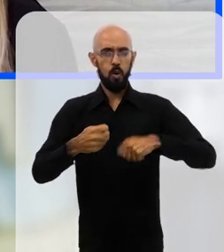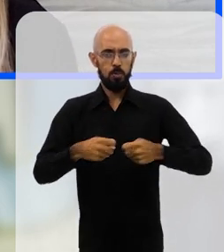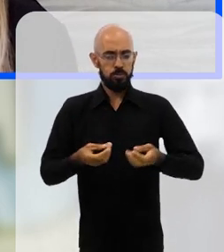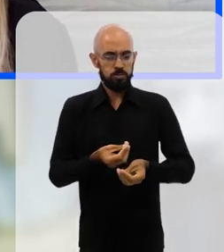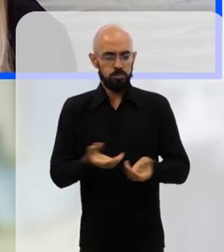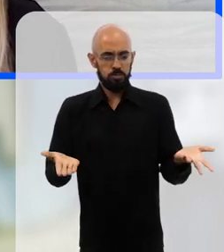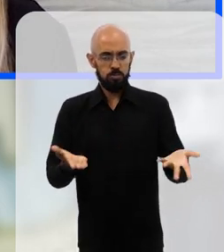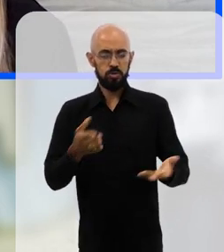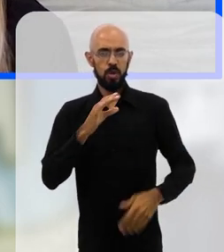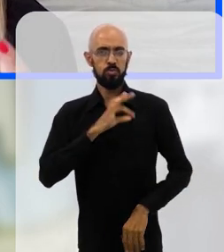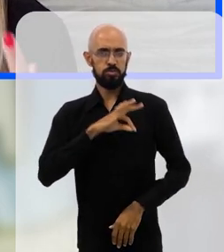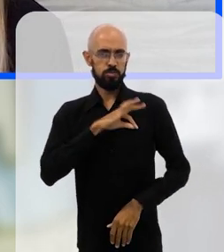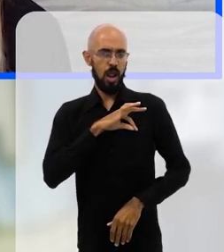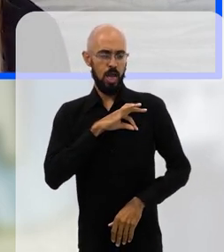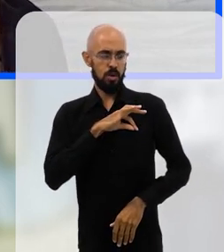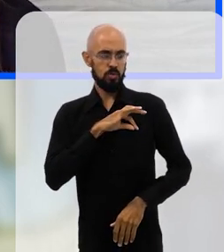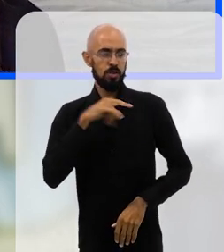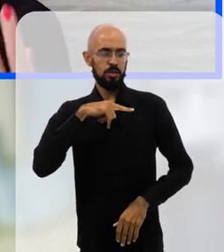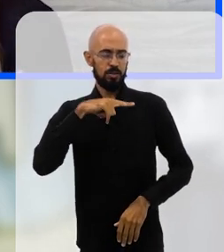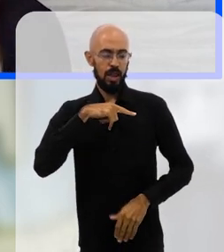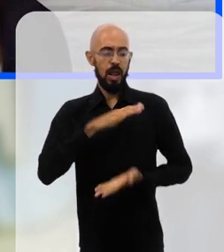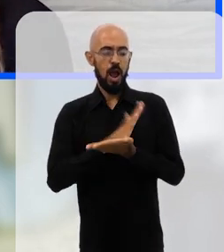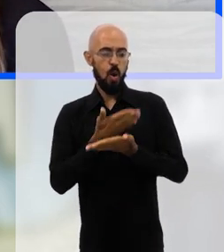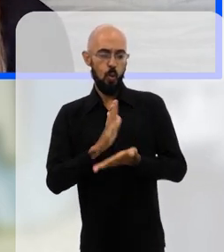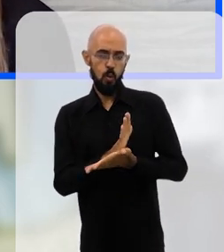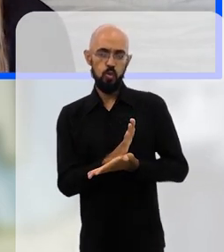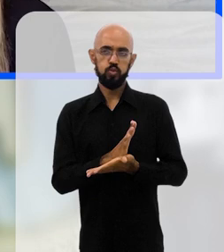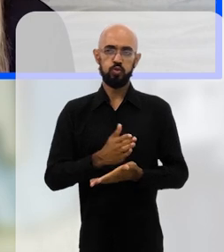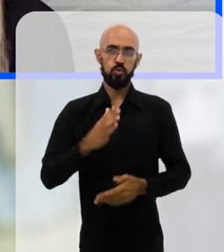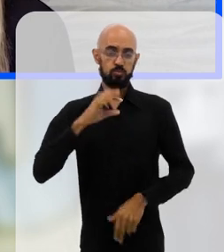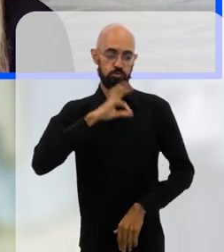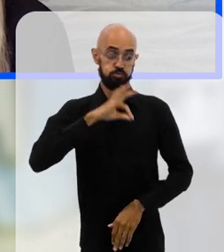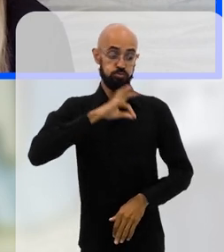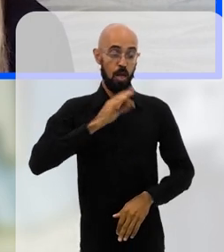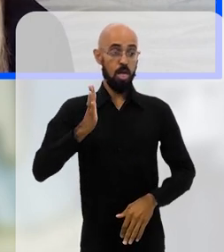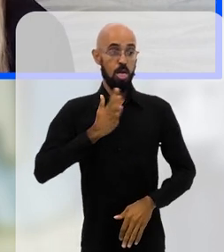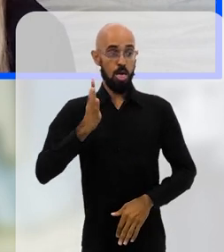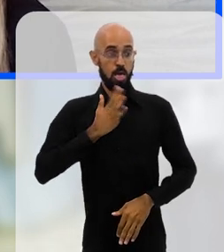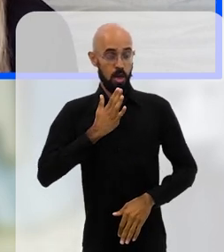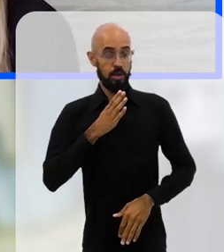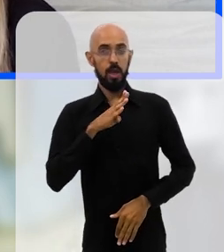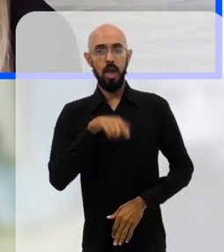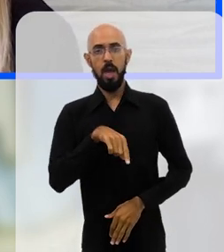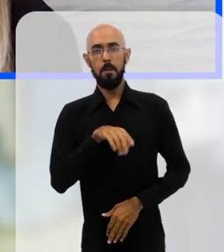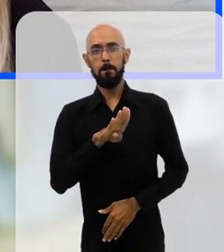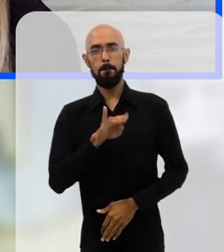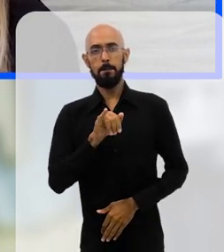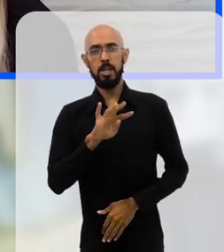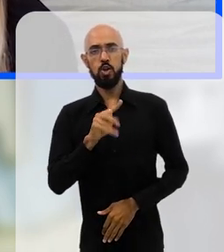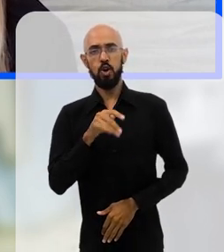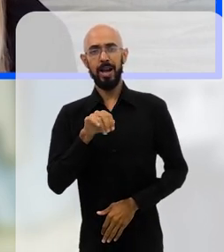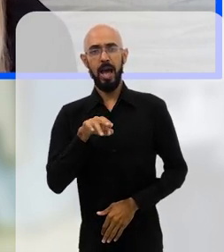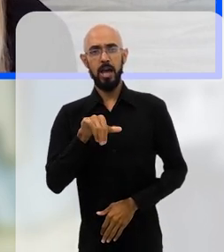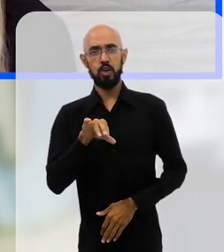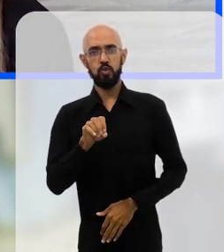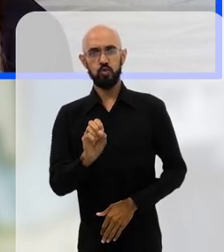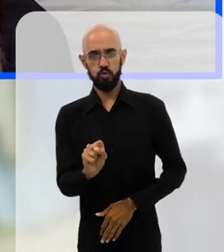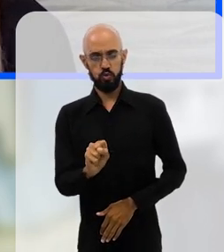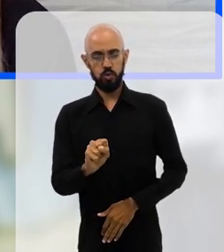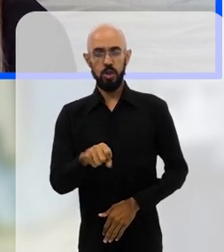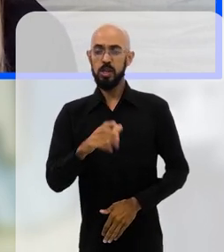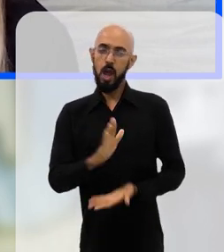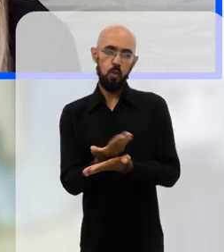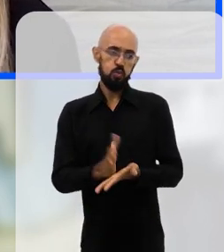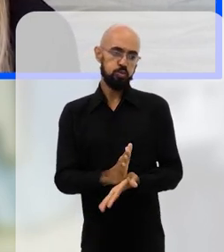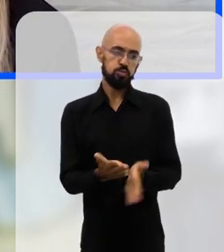renda na população, tem muita gente com muito, os chamados bilionários, riqueza extrema e